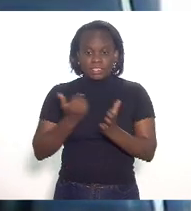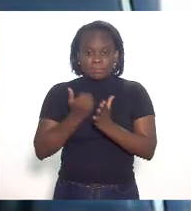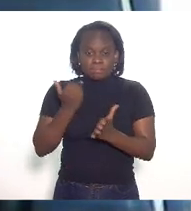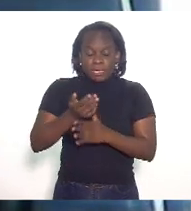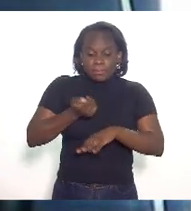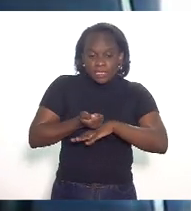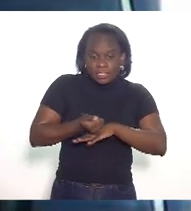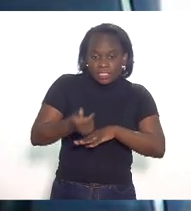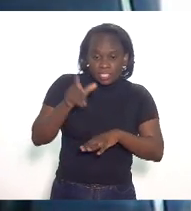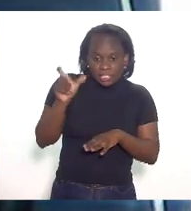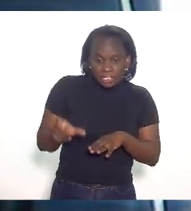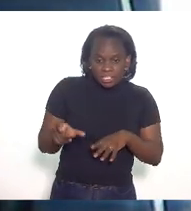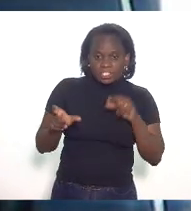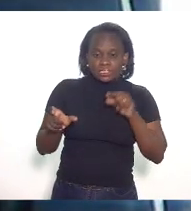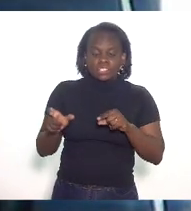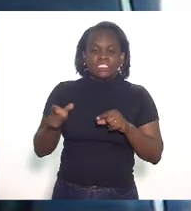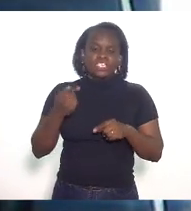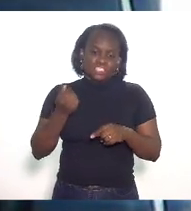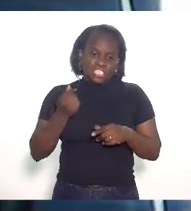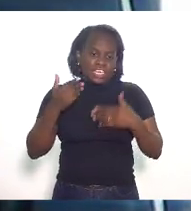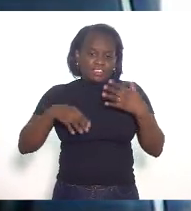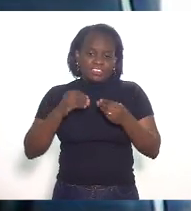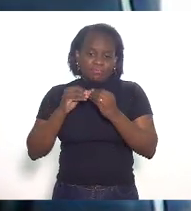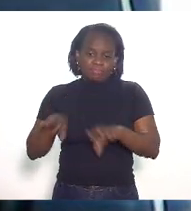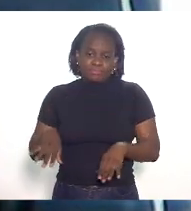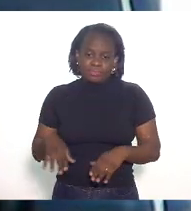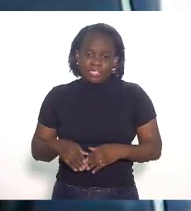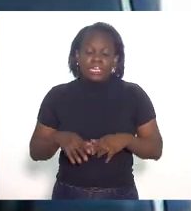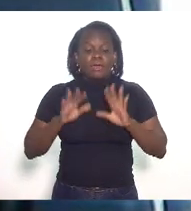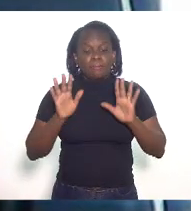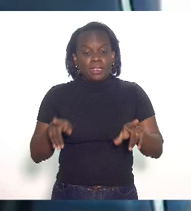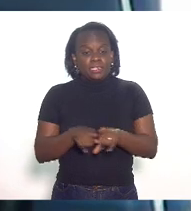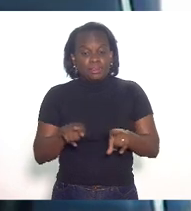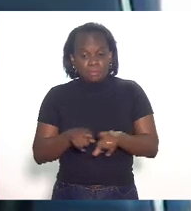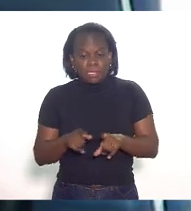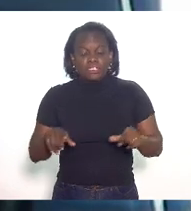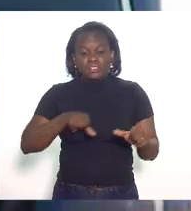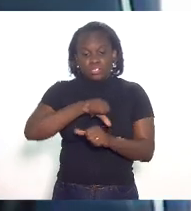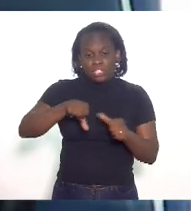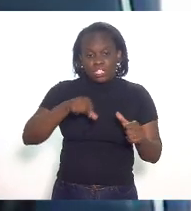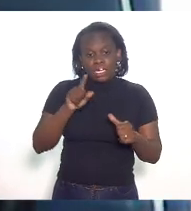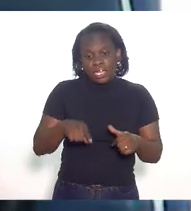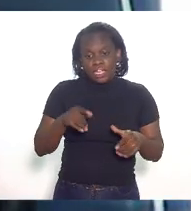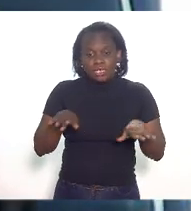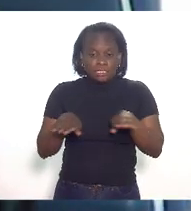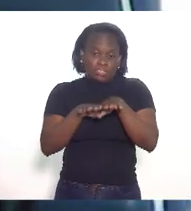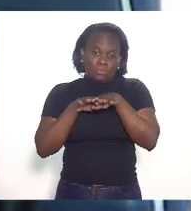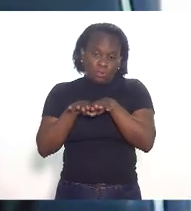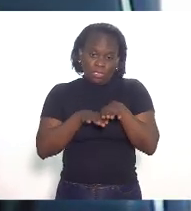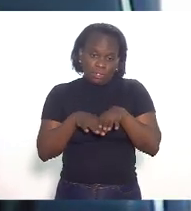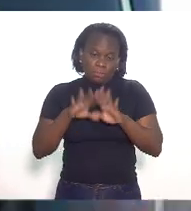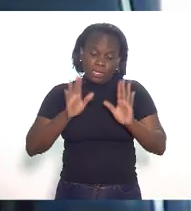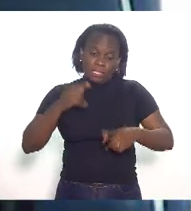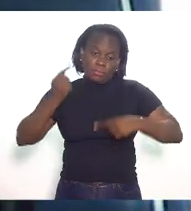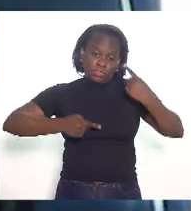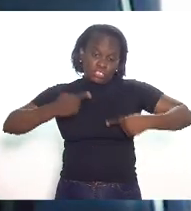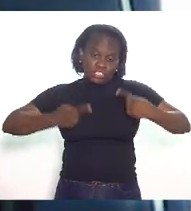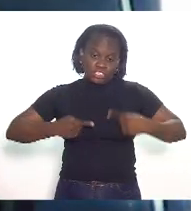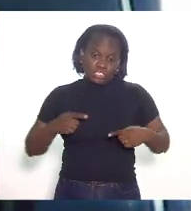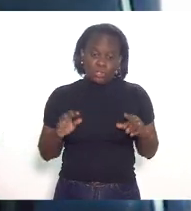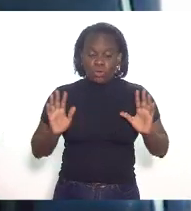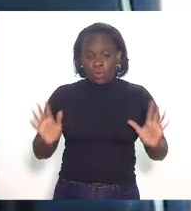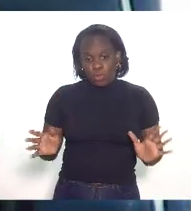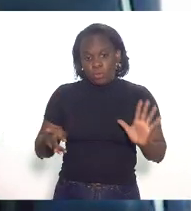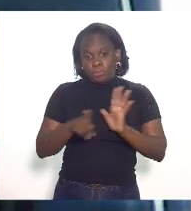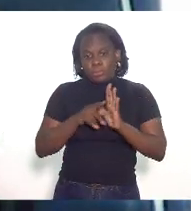benefício para essa pessoa muitas vezes é um dinheiro jogado fora por outro lado é uma questão também de isonomia mas é uma questão política é